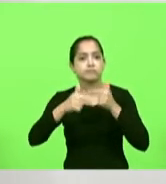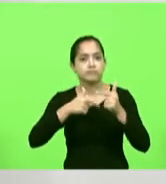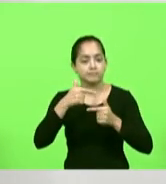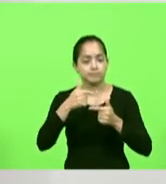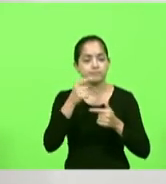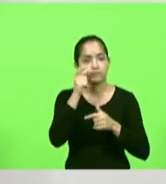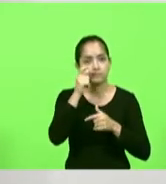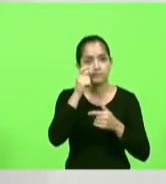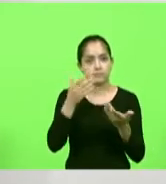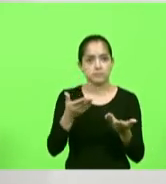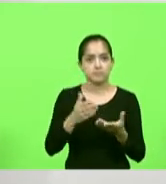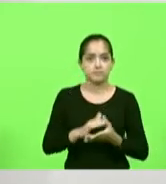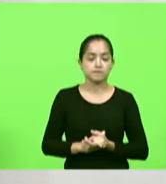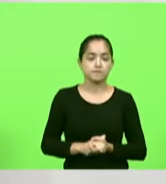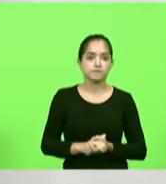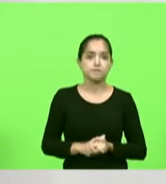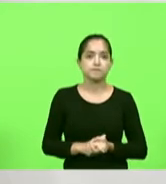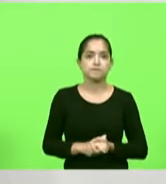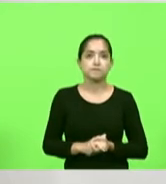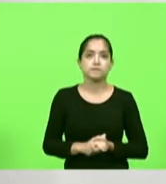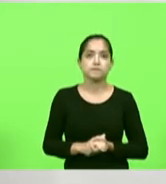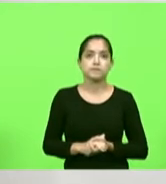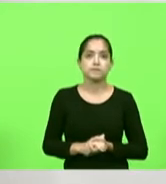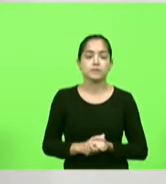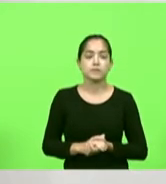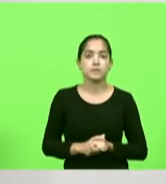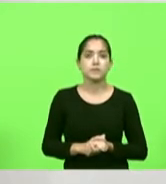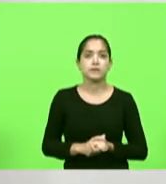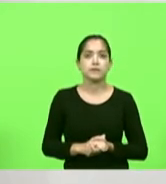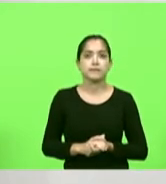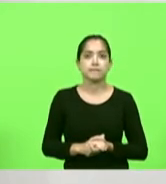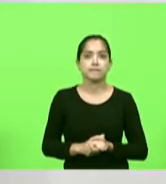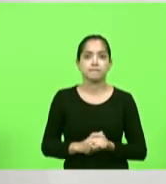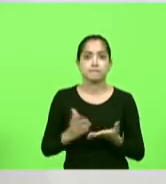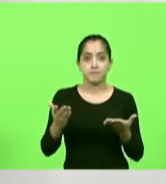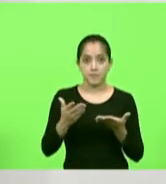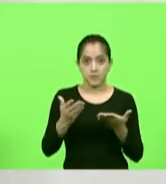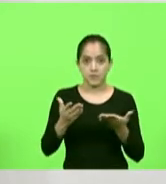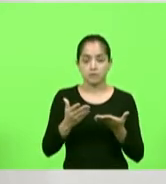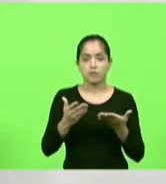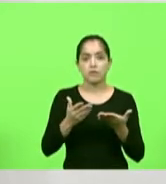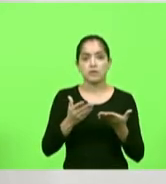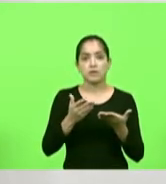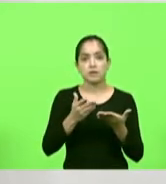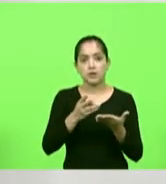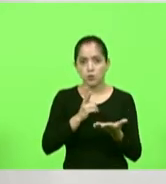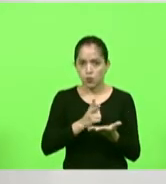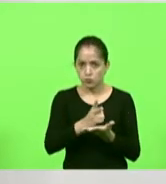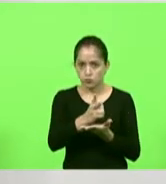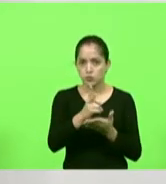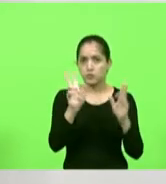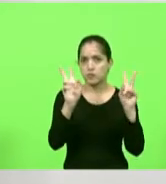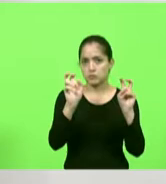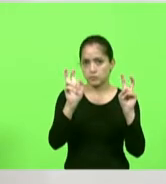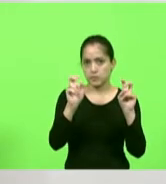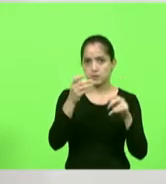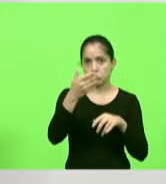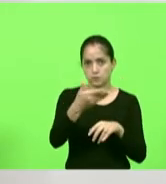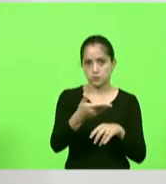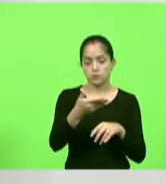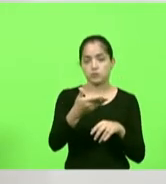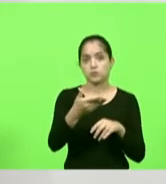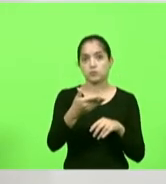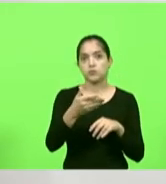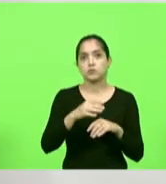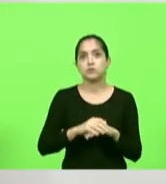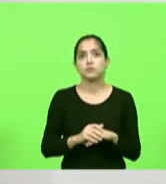canal do youtube da lesc eu vou seguir na mesma esteira do deputado quenny de nunes aqui e falar desse